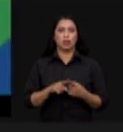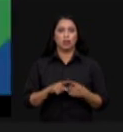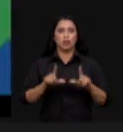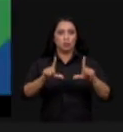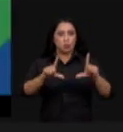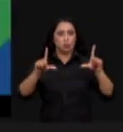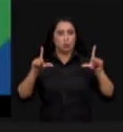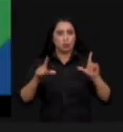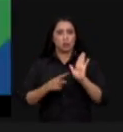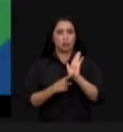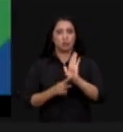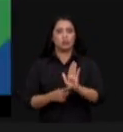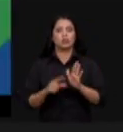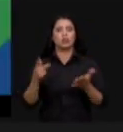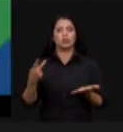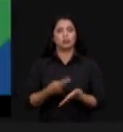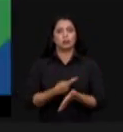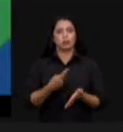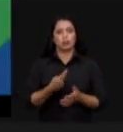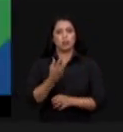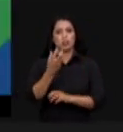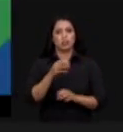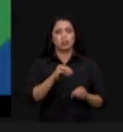vocês entendam o que é o manejo florestal